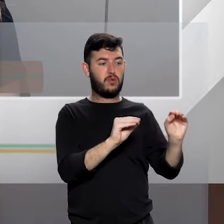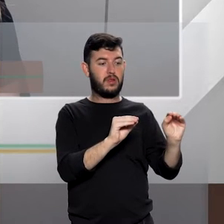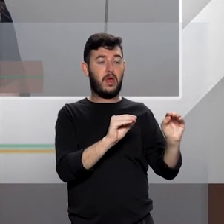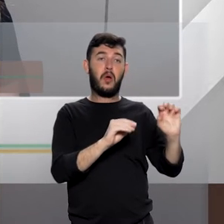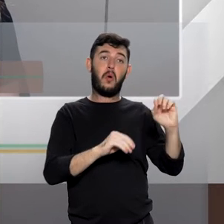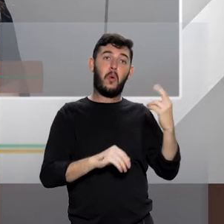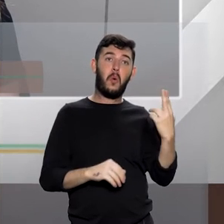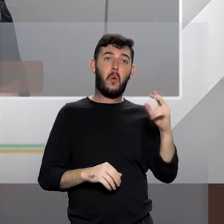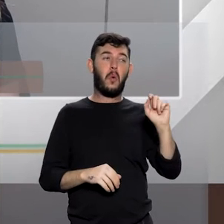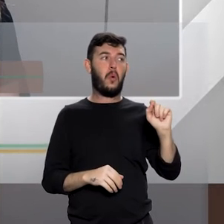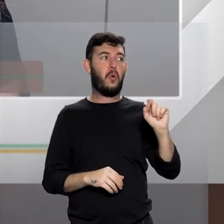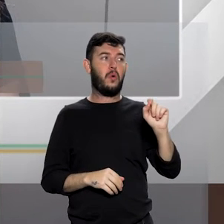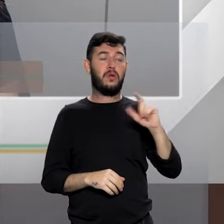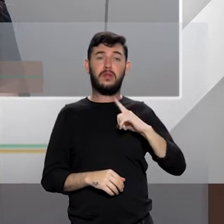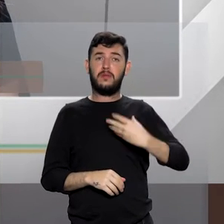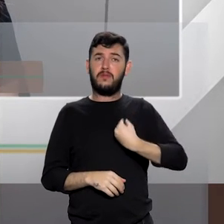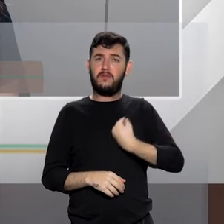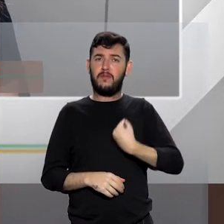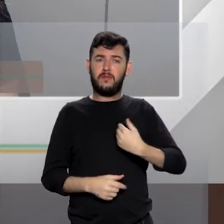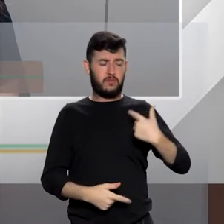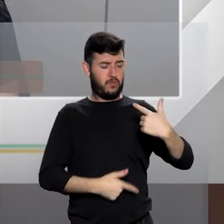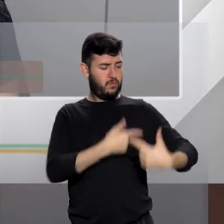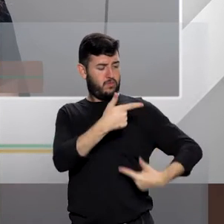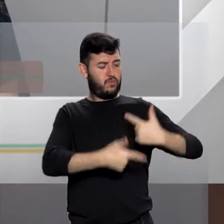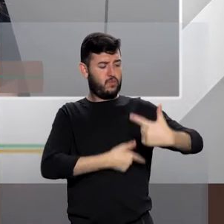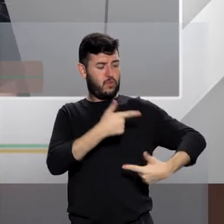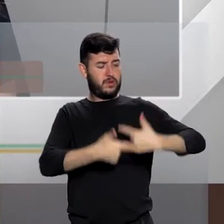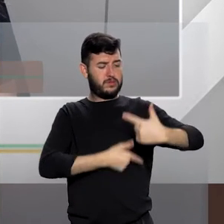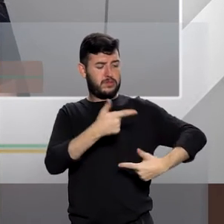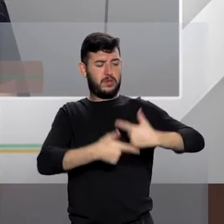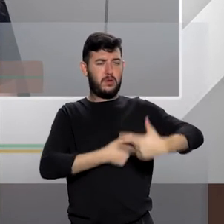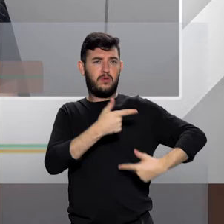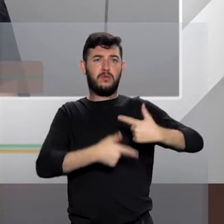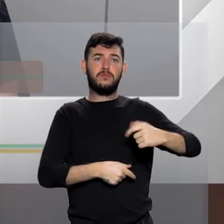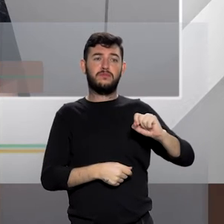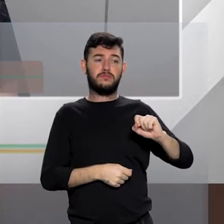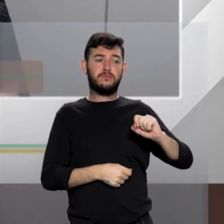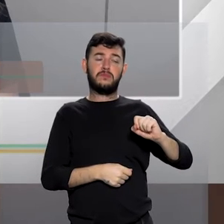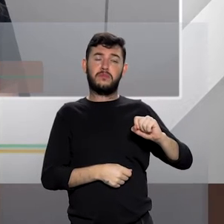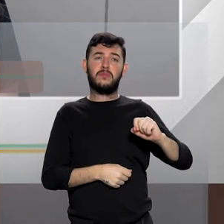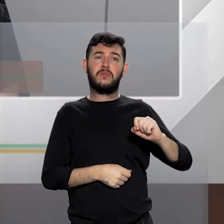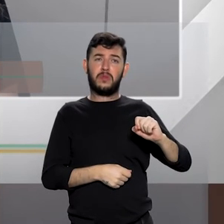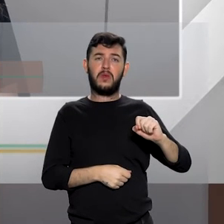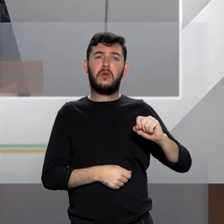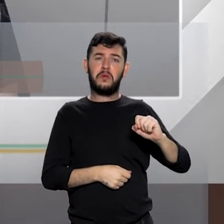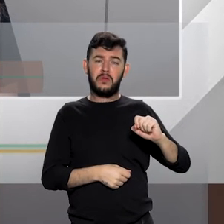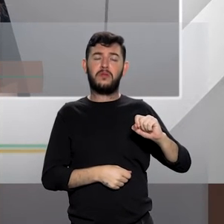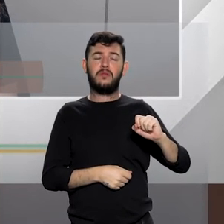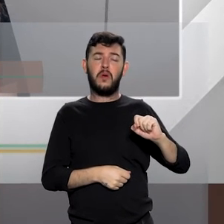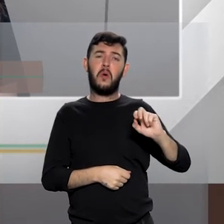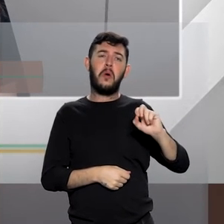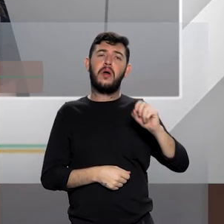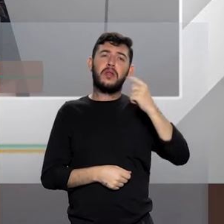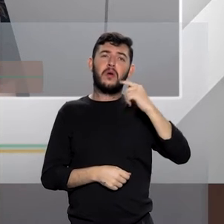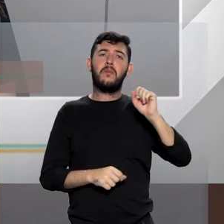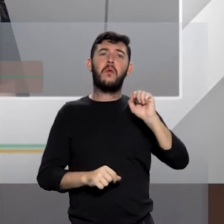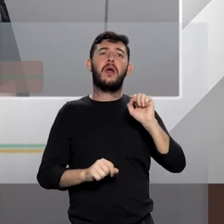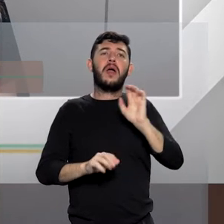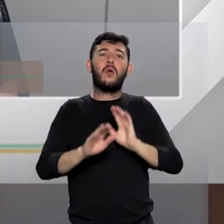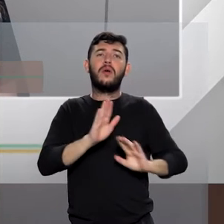dentro desse espaço de atuação delas no meio laboral, como cautela nessas situações